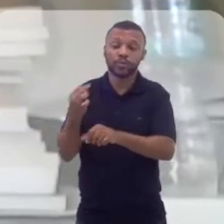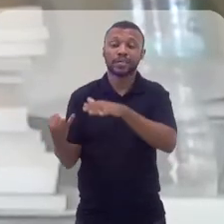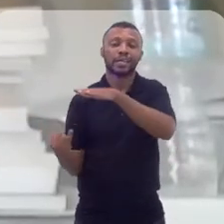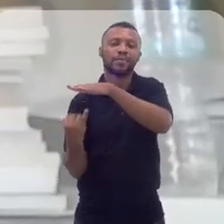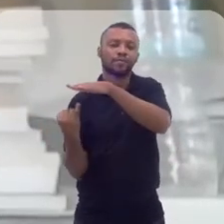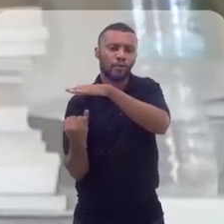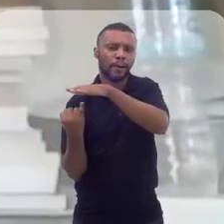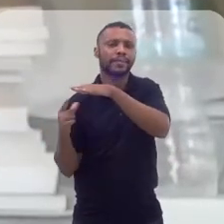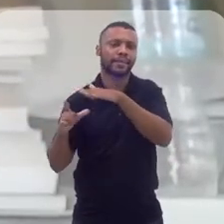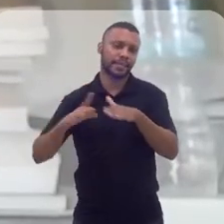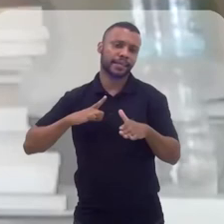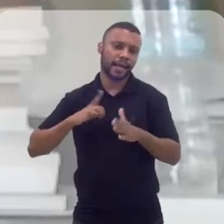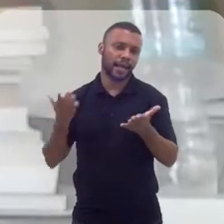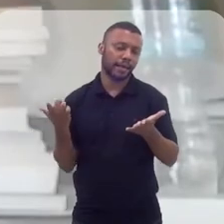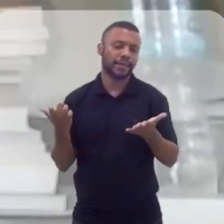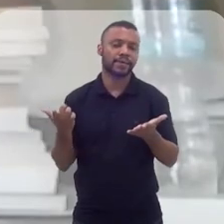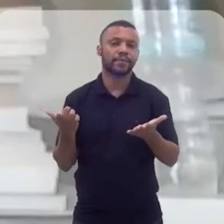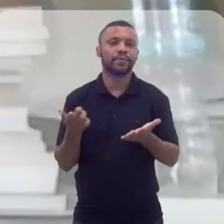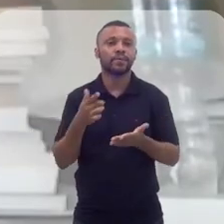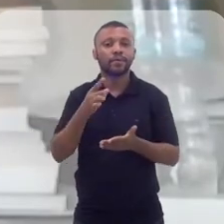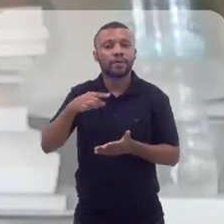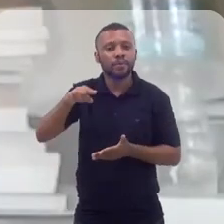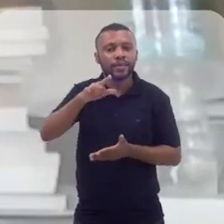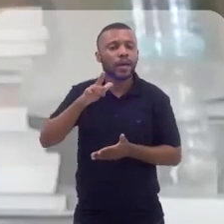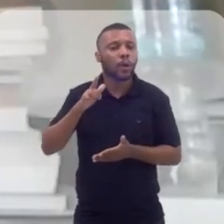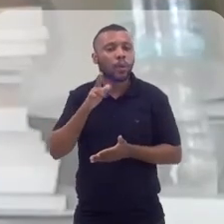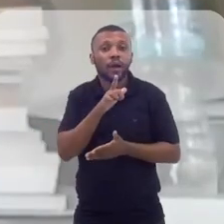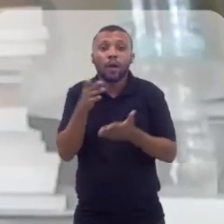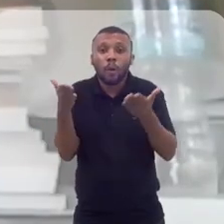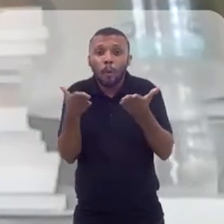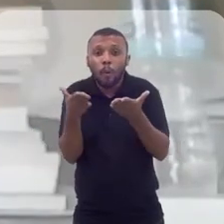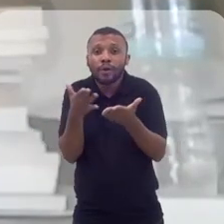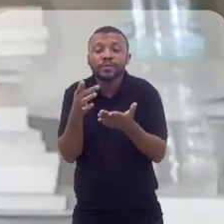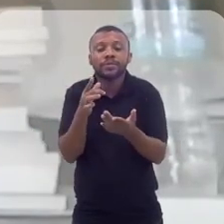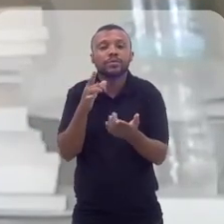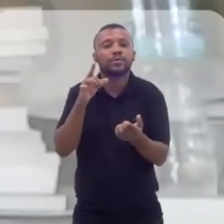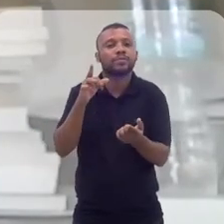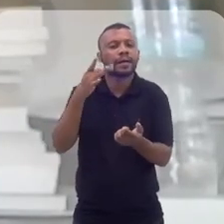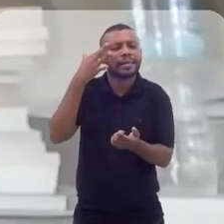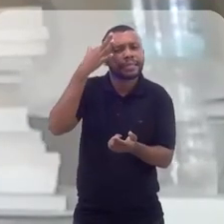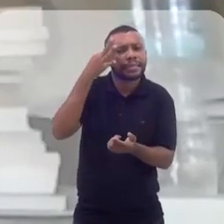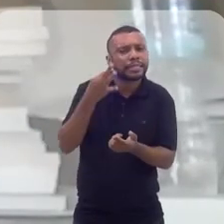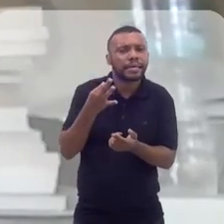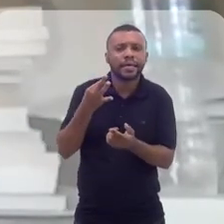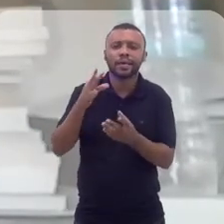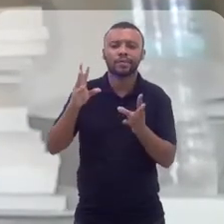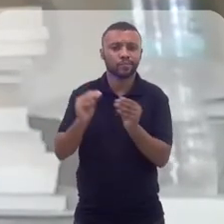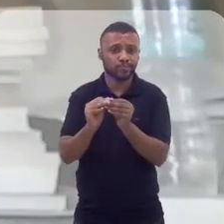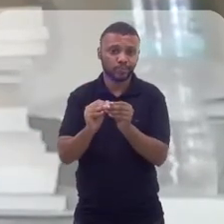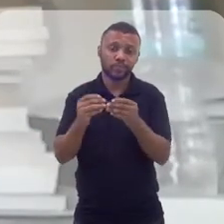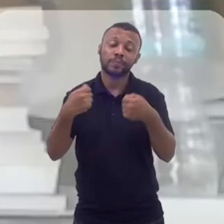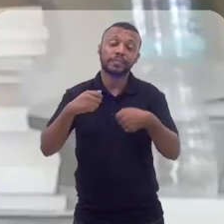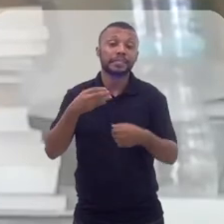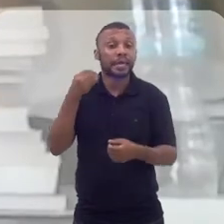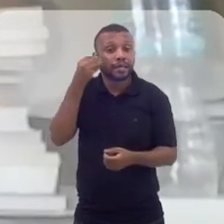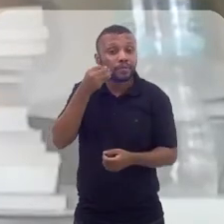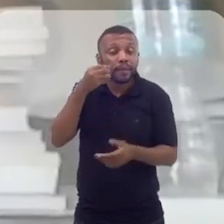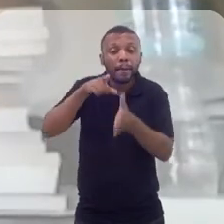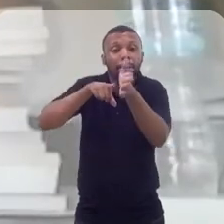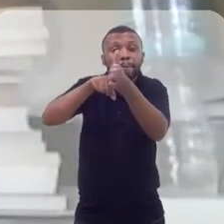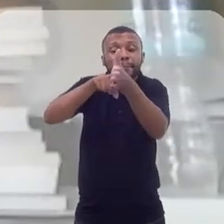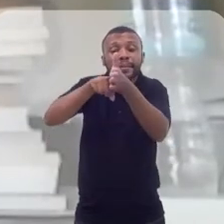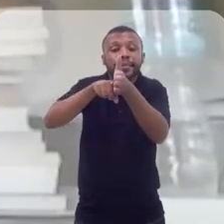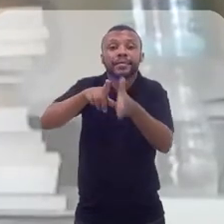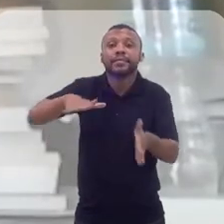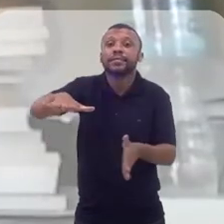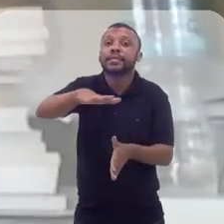informalidade. Então, para você conseguir chegar hoje para entender o quadro, a gente teve que fazer pesquisa de campo. Mas pesquisa de campo,